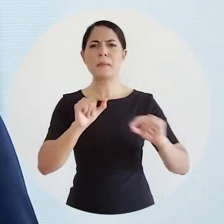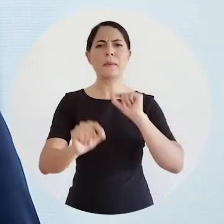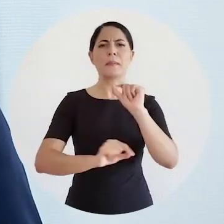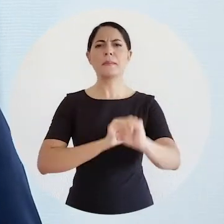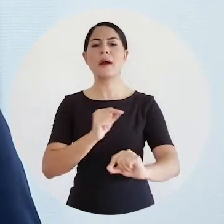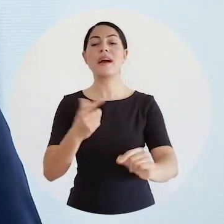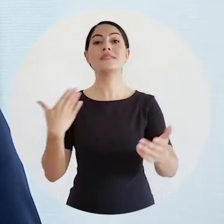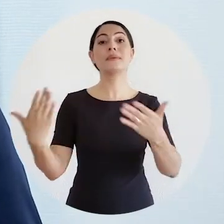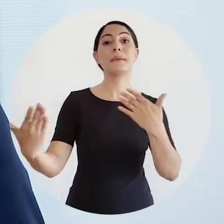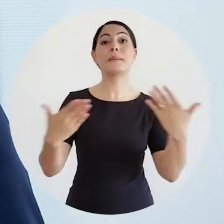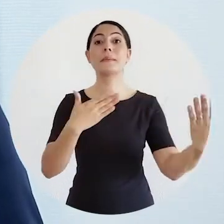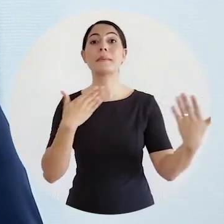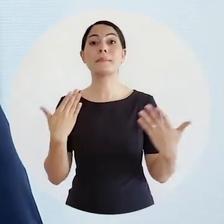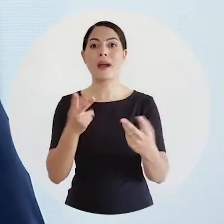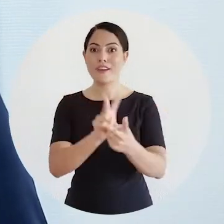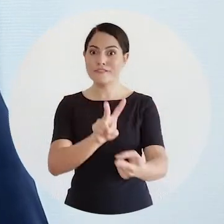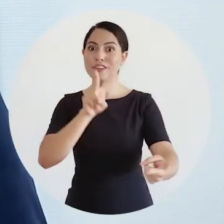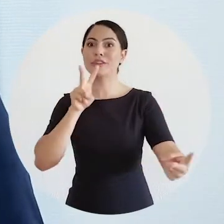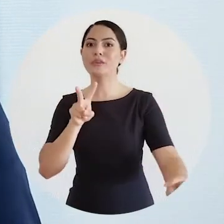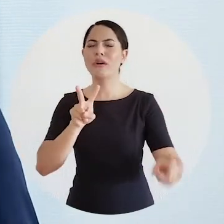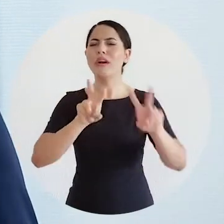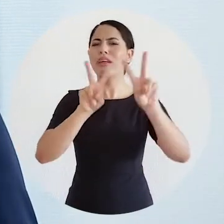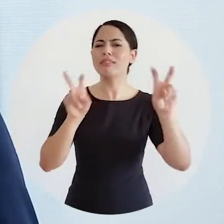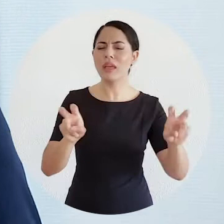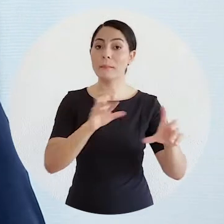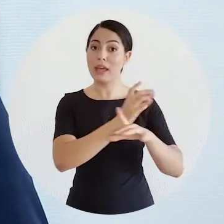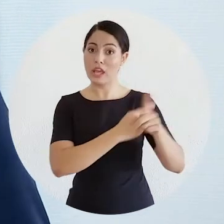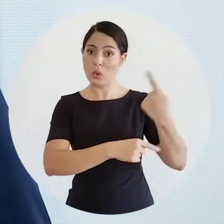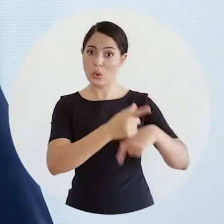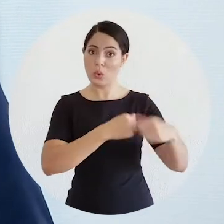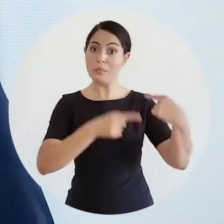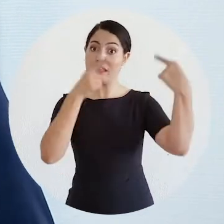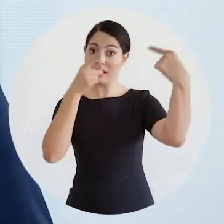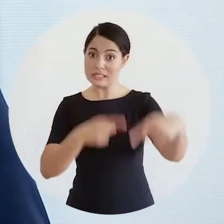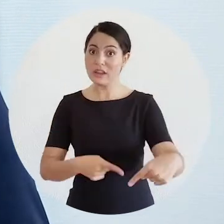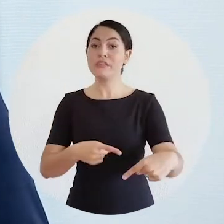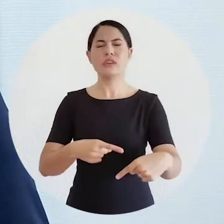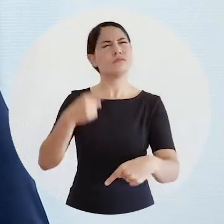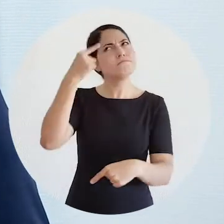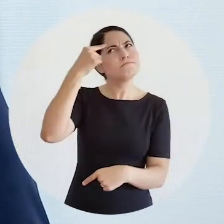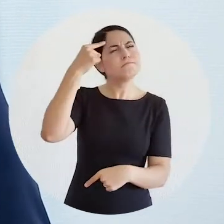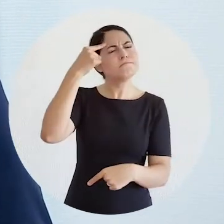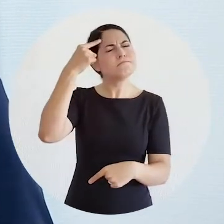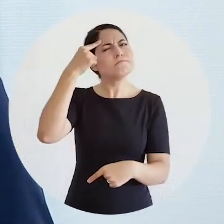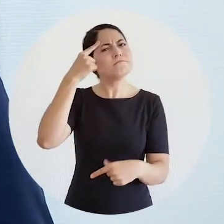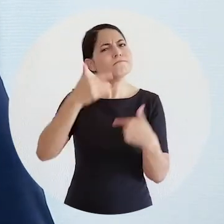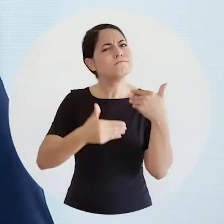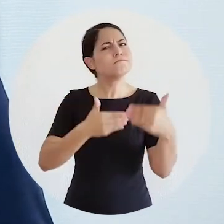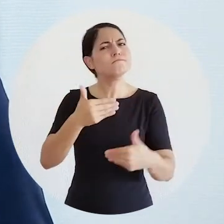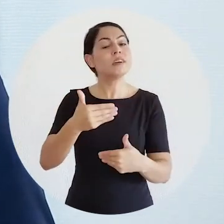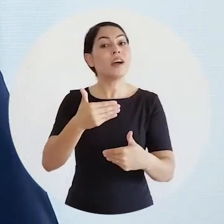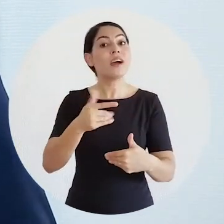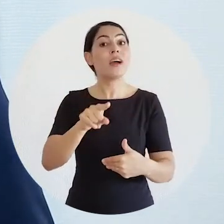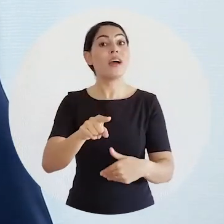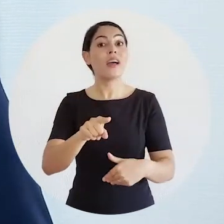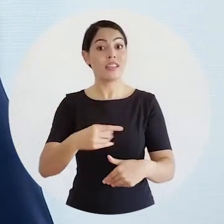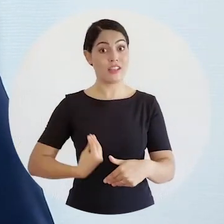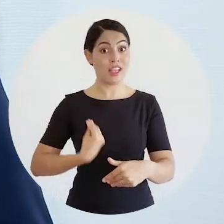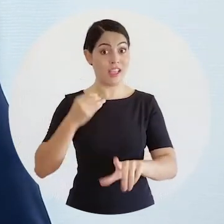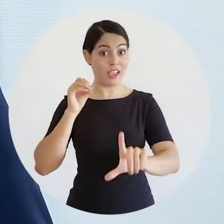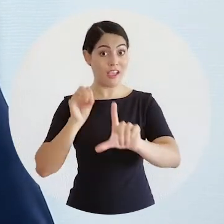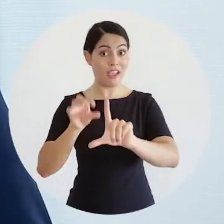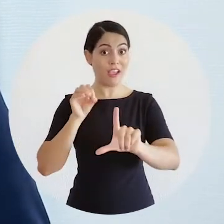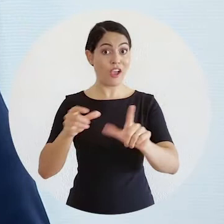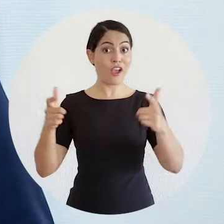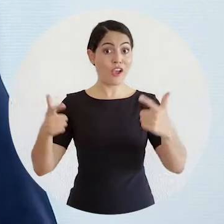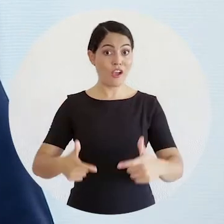debates virtuais sobre o direito econômico, desafios e reflexões. O tema foi tratado por especialistas na área e transmitido